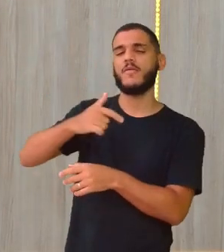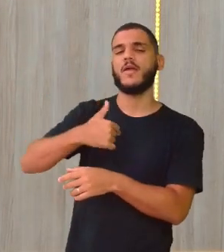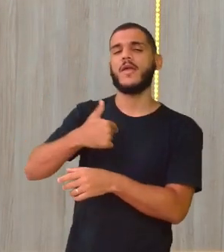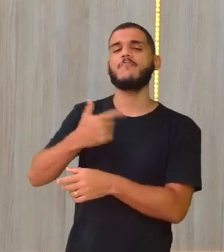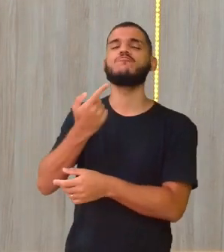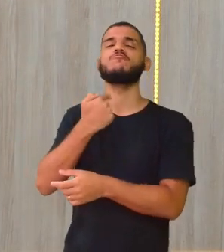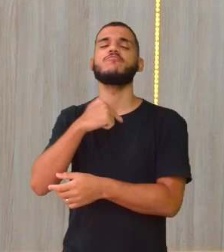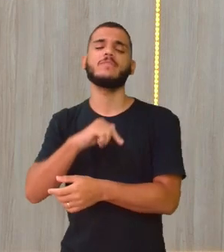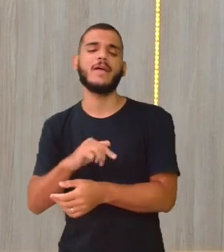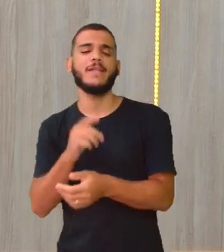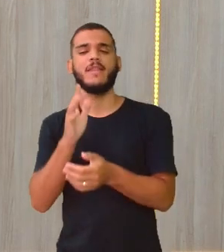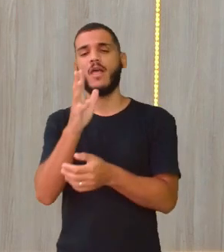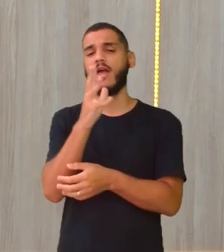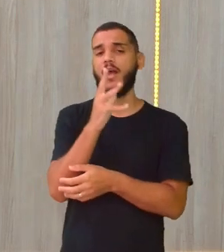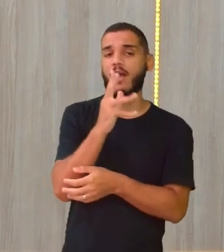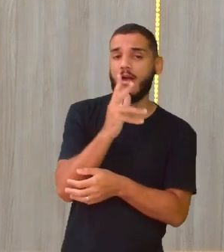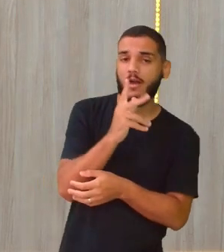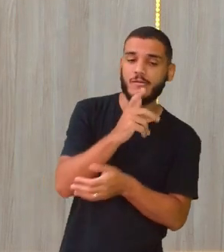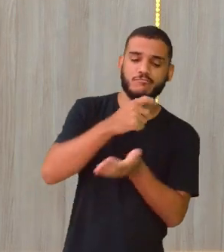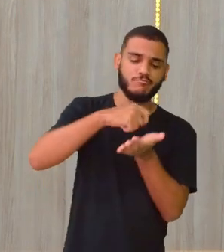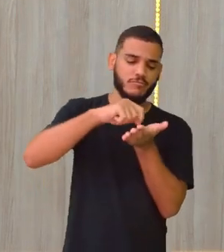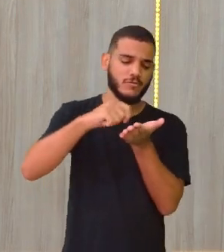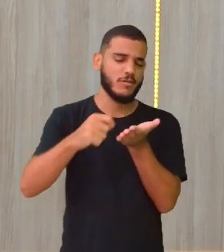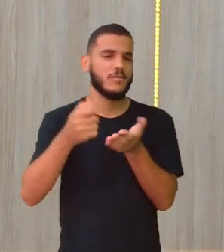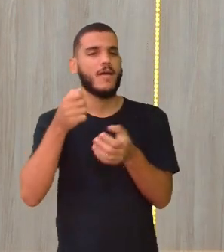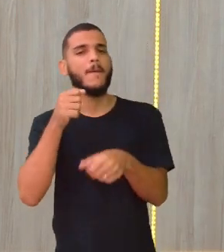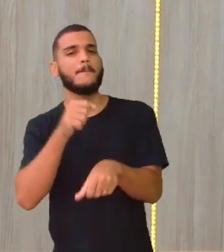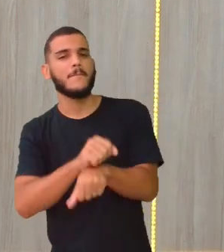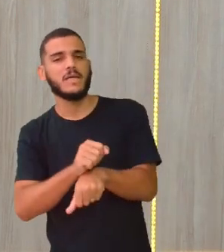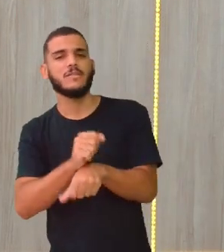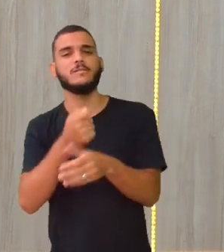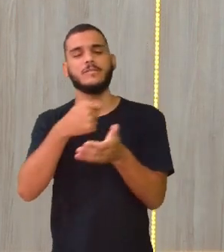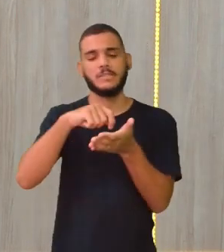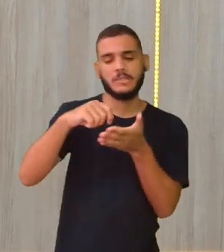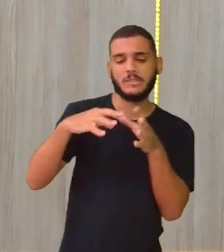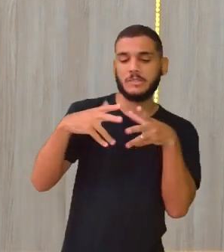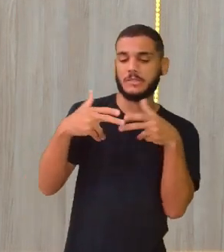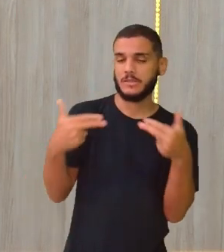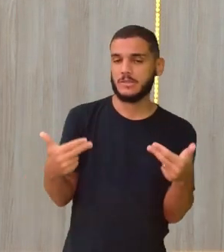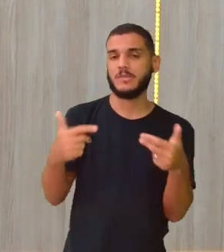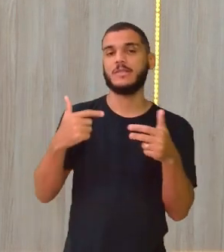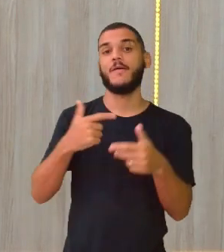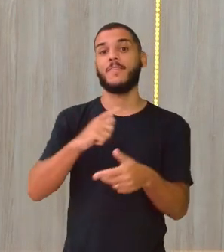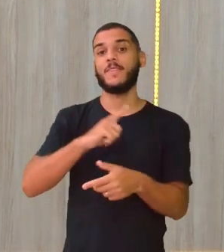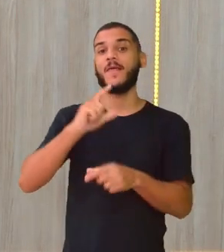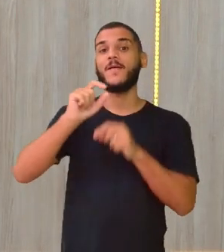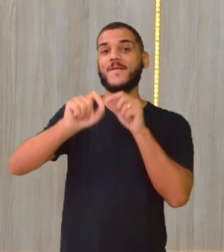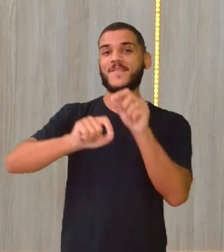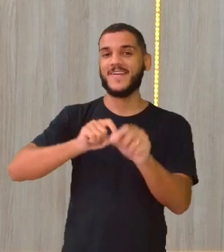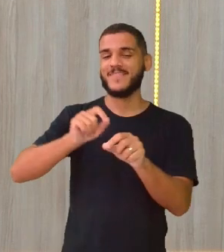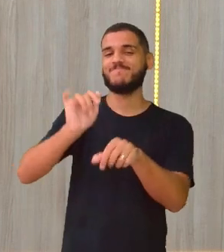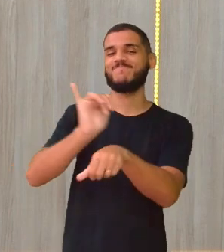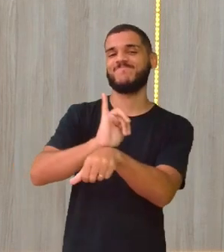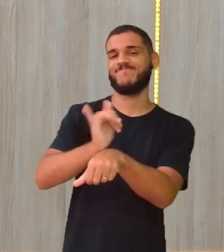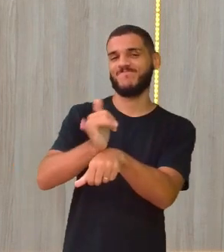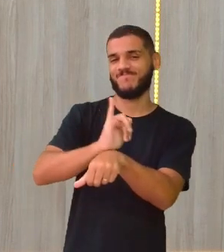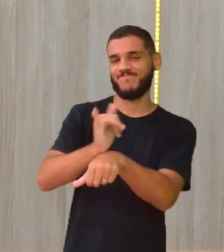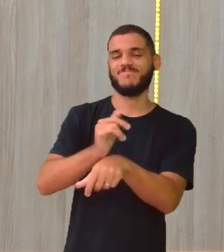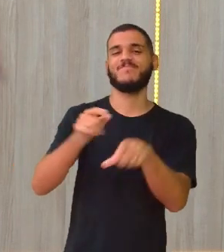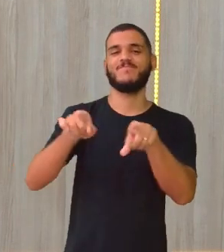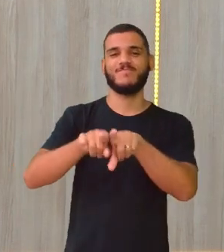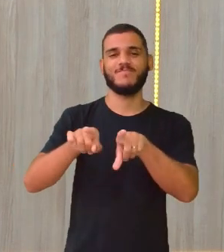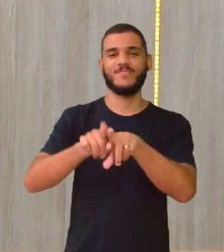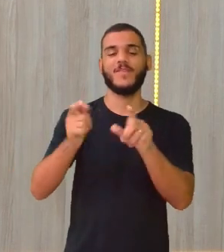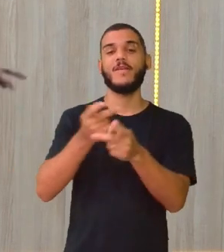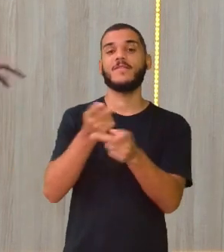pausar, ir anotando, voltando, aquela coisa toda. Aí tem um canal no YouTube, você pesquisa,